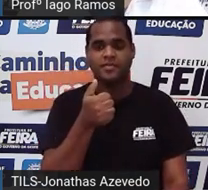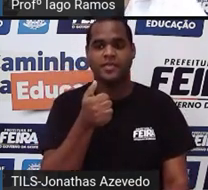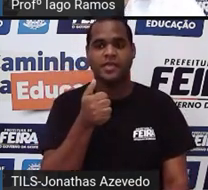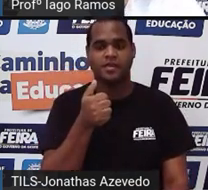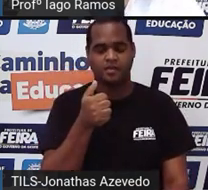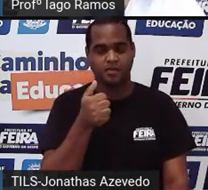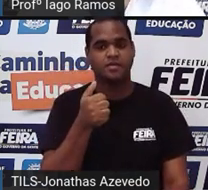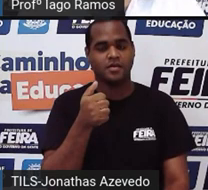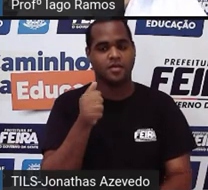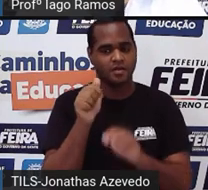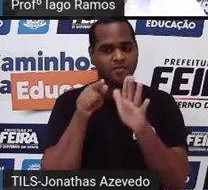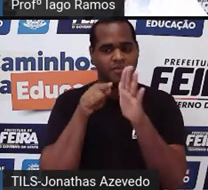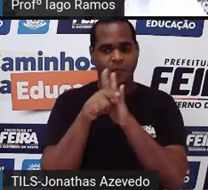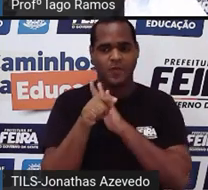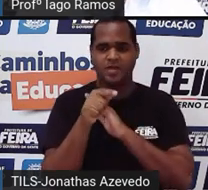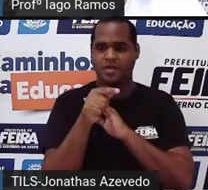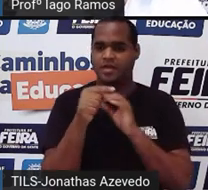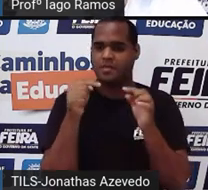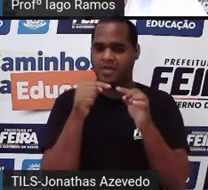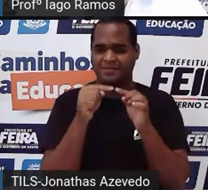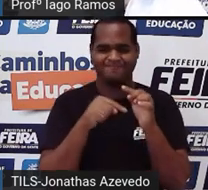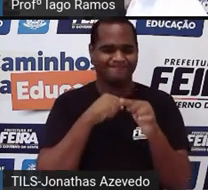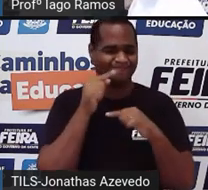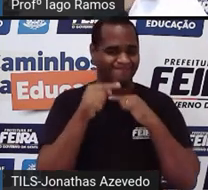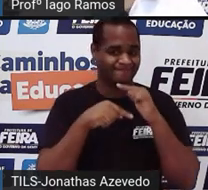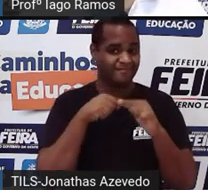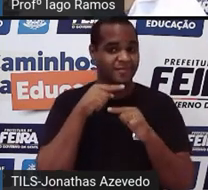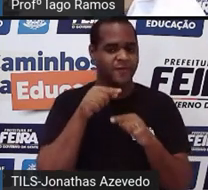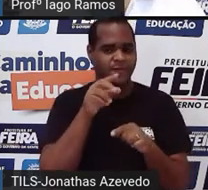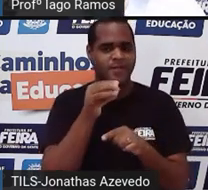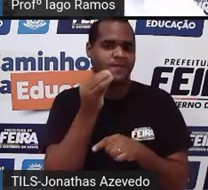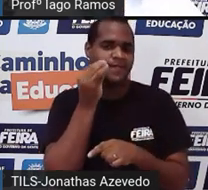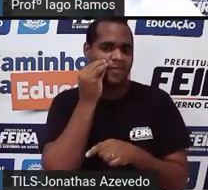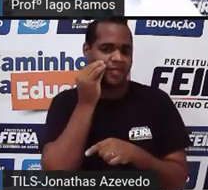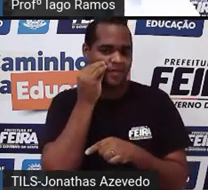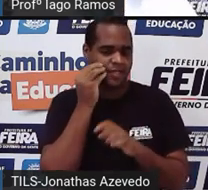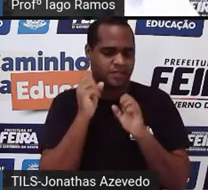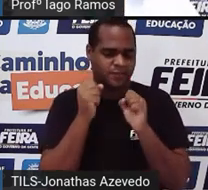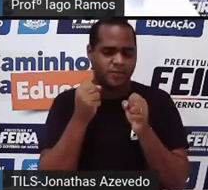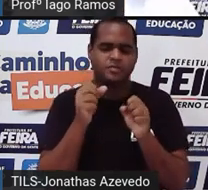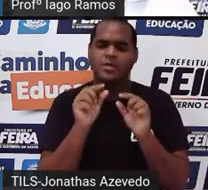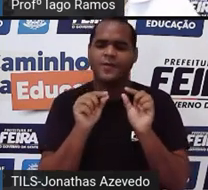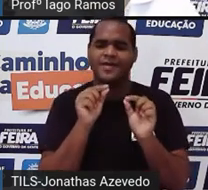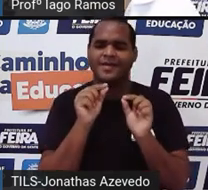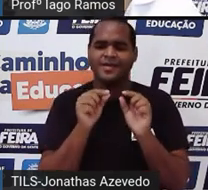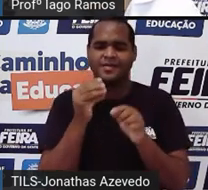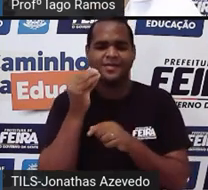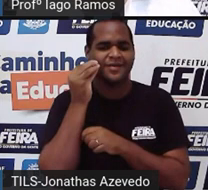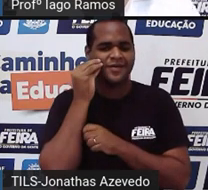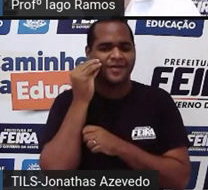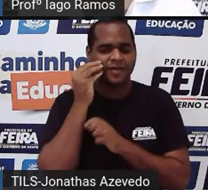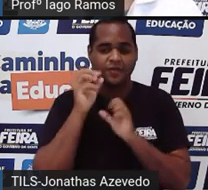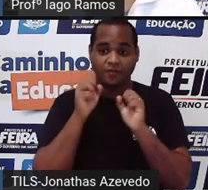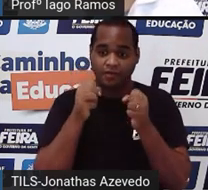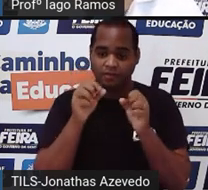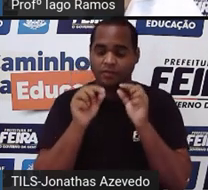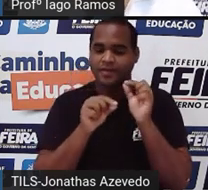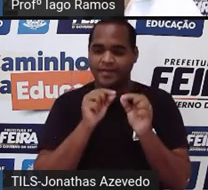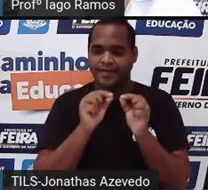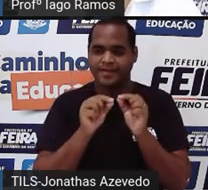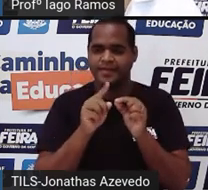só essa pergunta não foi suficiente, vamos tentar. Tentar o quê? Tentar fazer